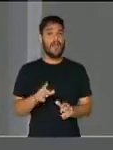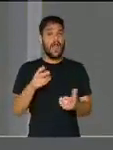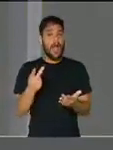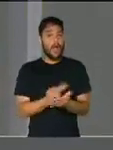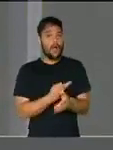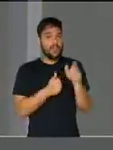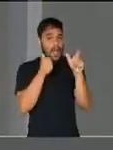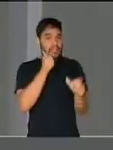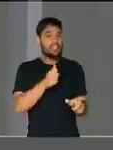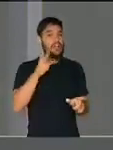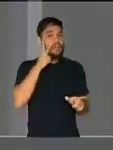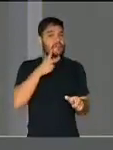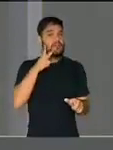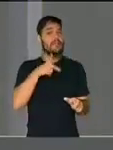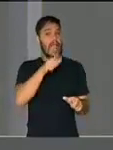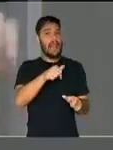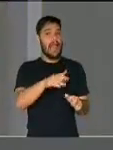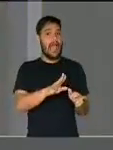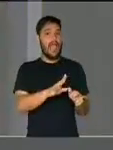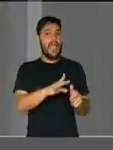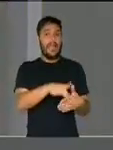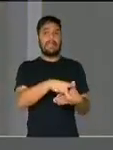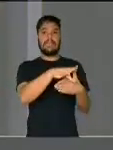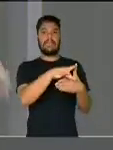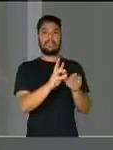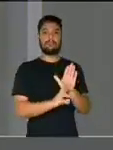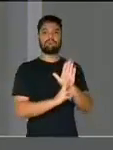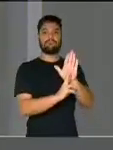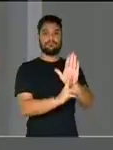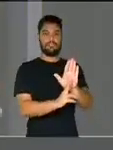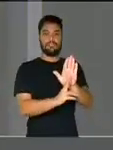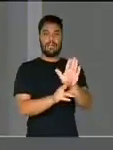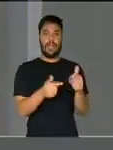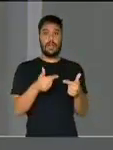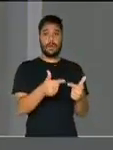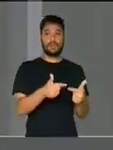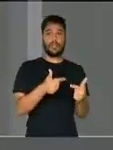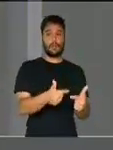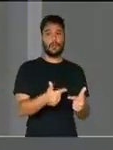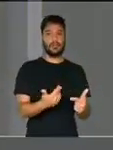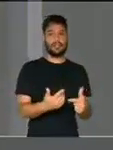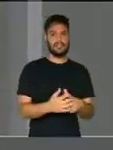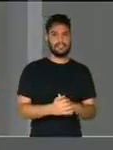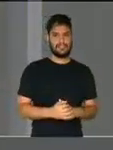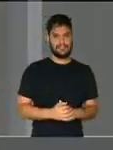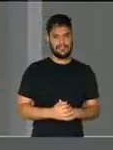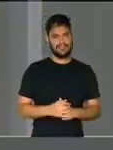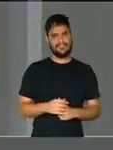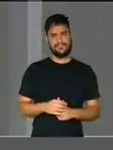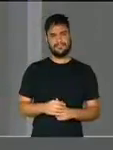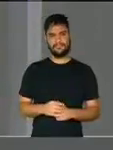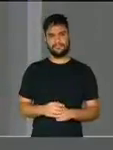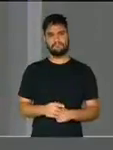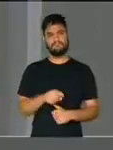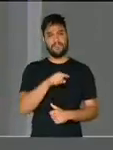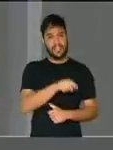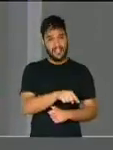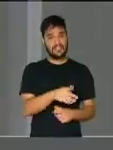Marielle, que tem representatividade e defende ideias e causas, ele se reveste de uma